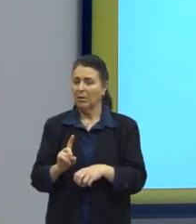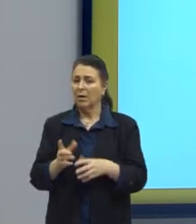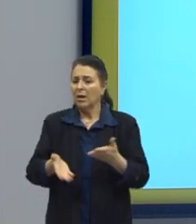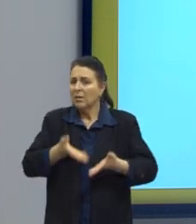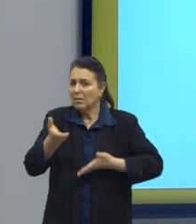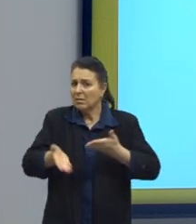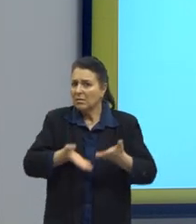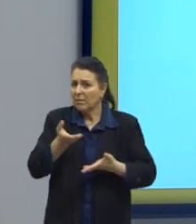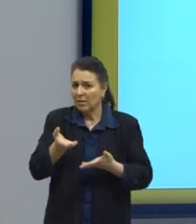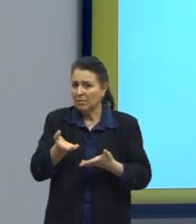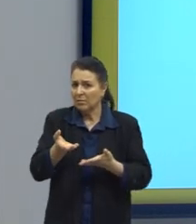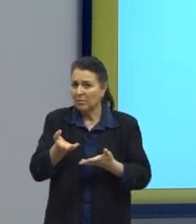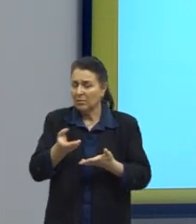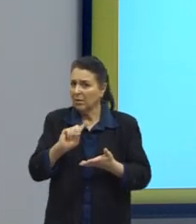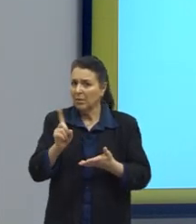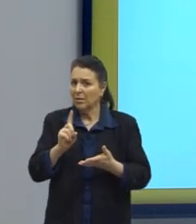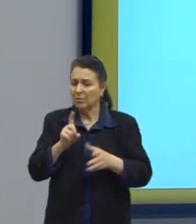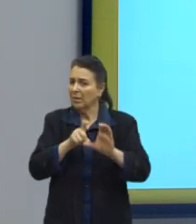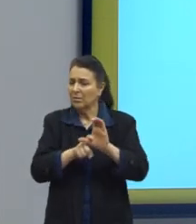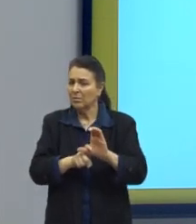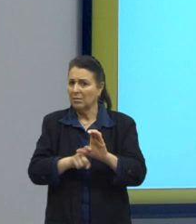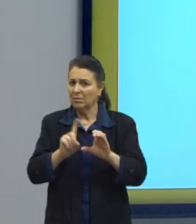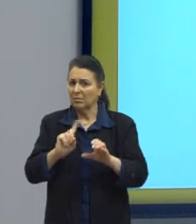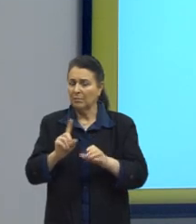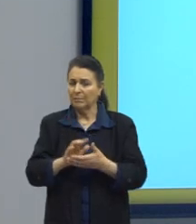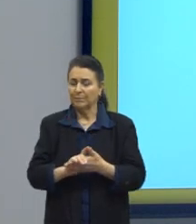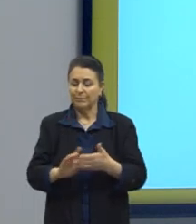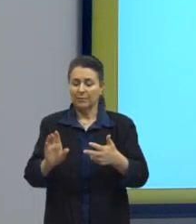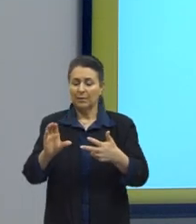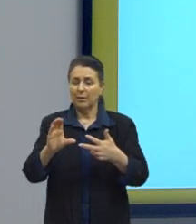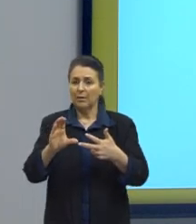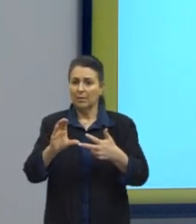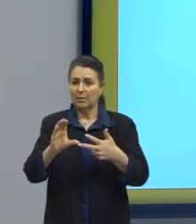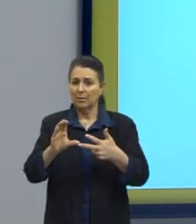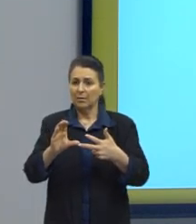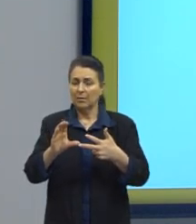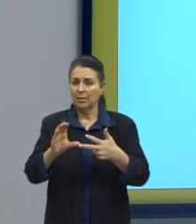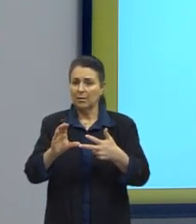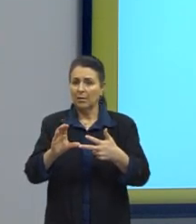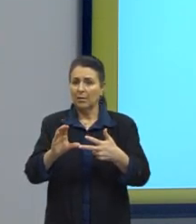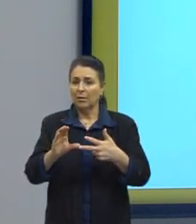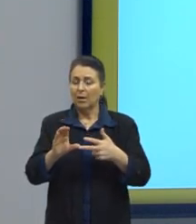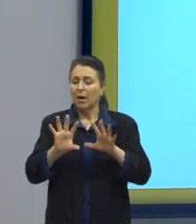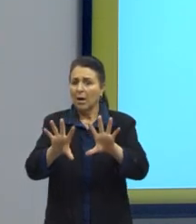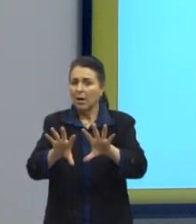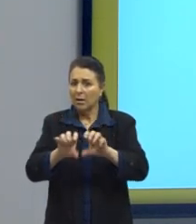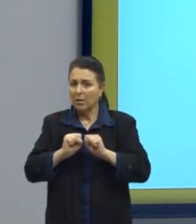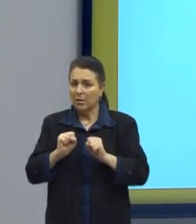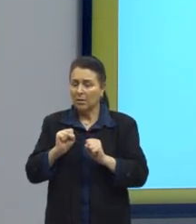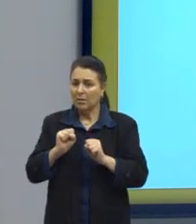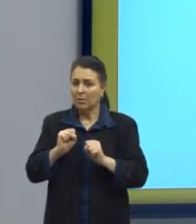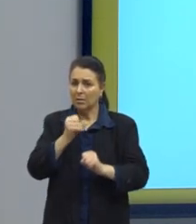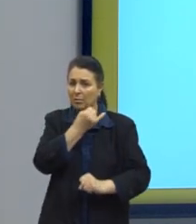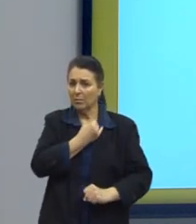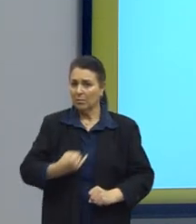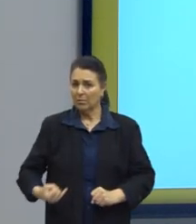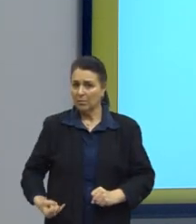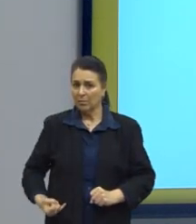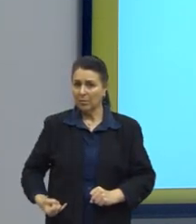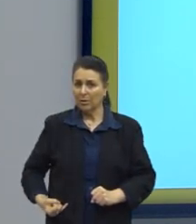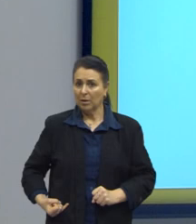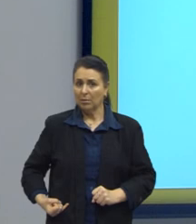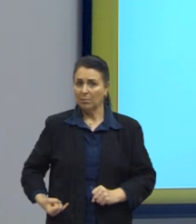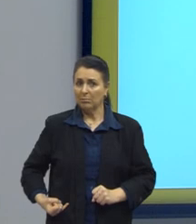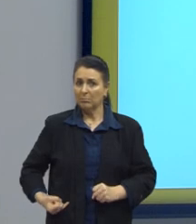incentivado, ele não tem essa superação, tá? C, apropriação imperialista dos recursos territoriais?